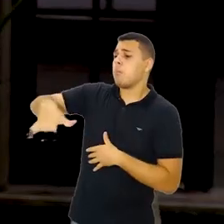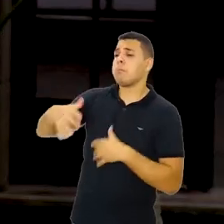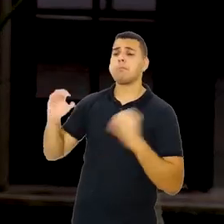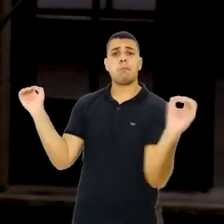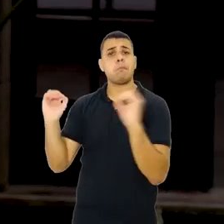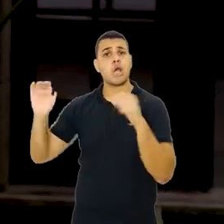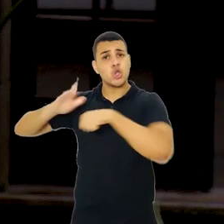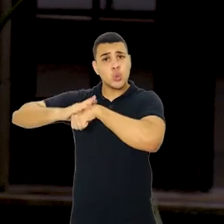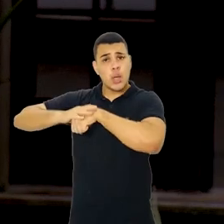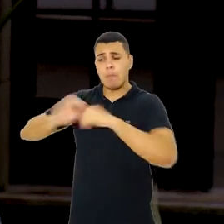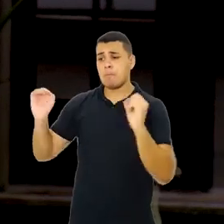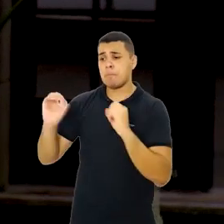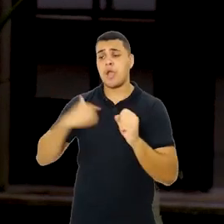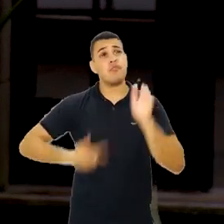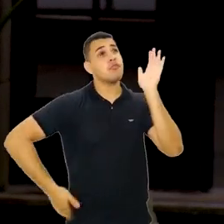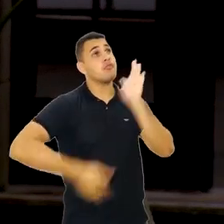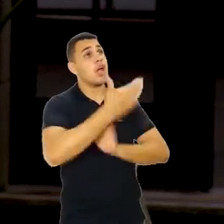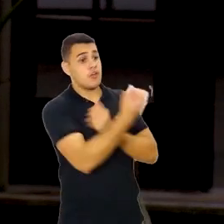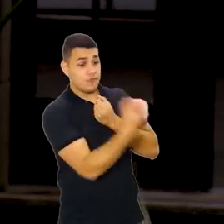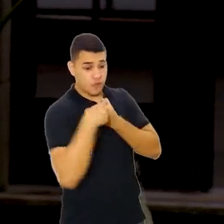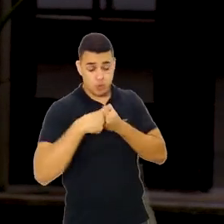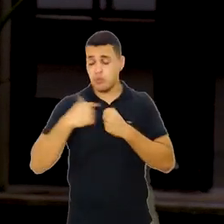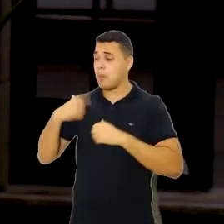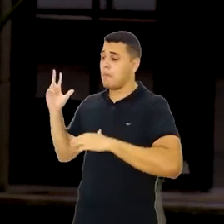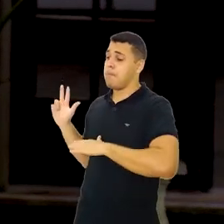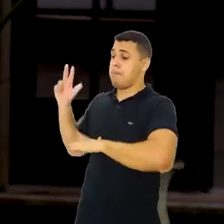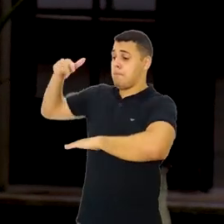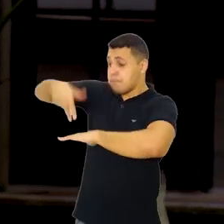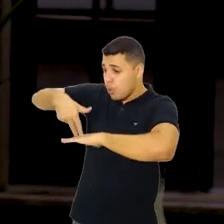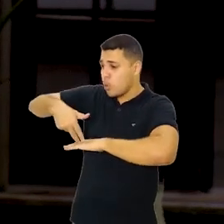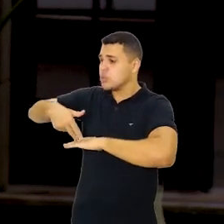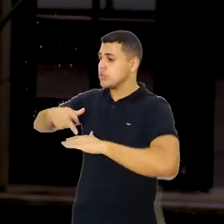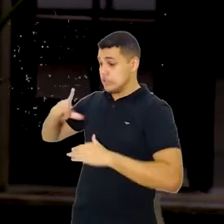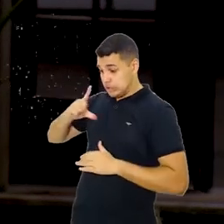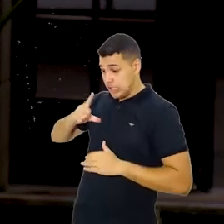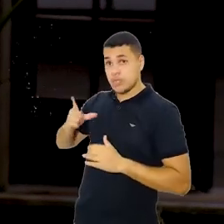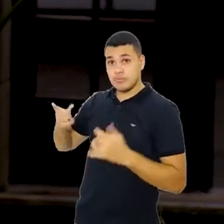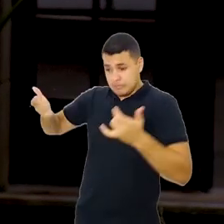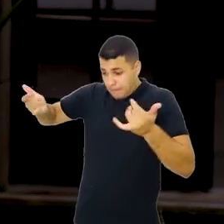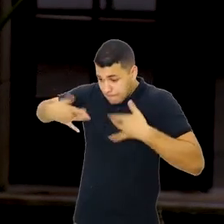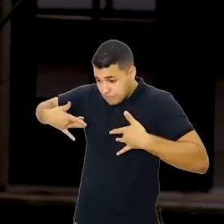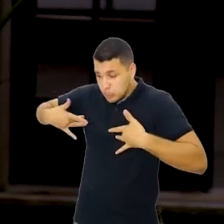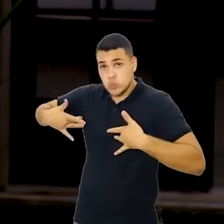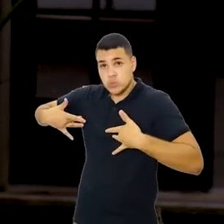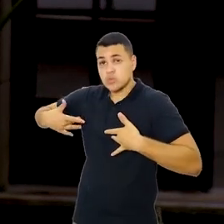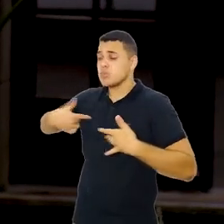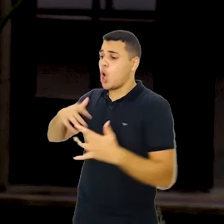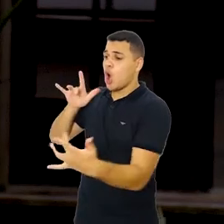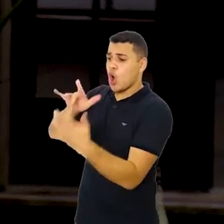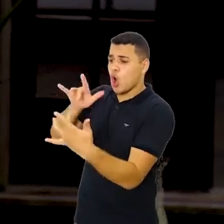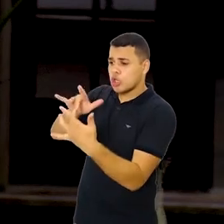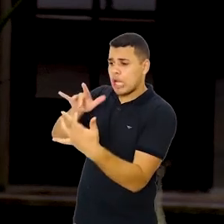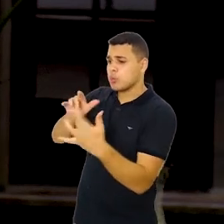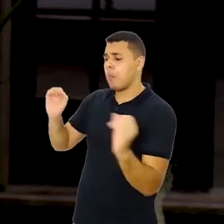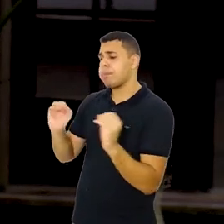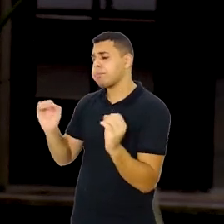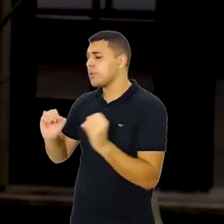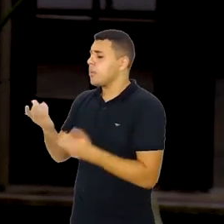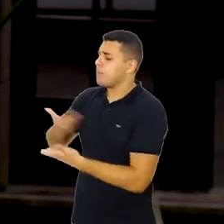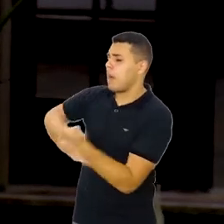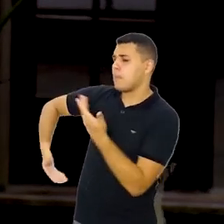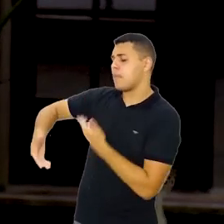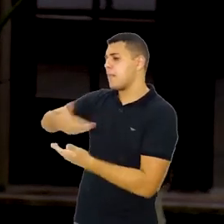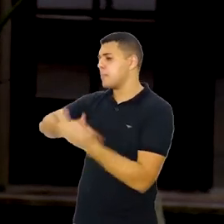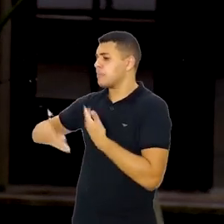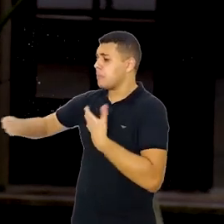Então, se uma região que não tem uma determinada doença, e eu diagnostiquei uma doença de alguém que veio infectado de uma